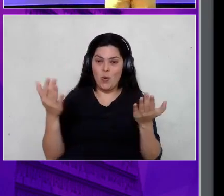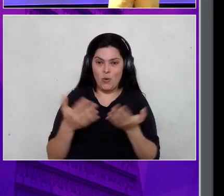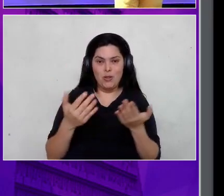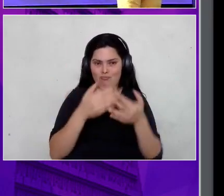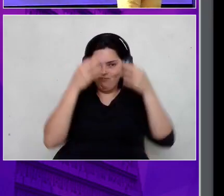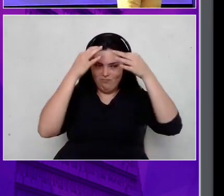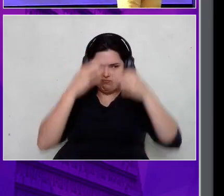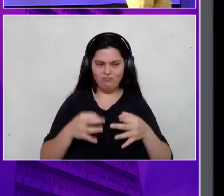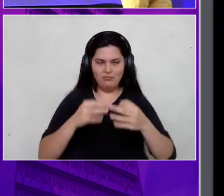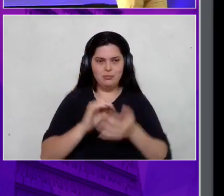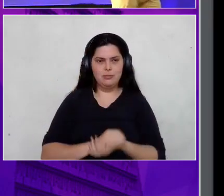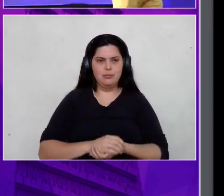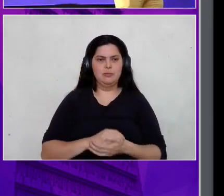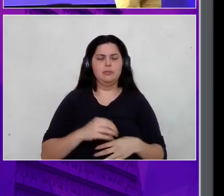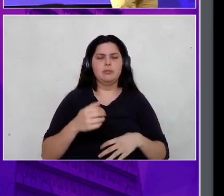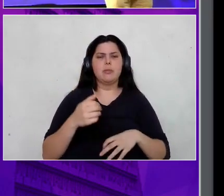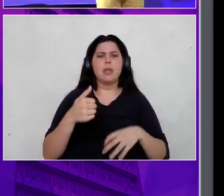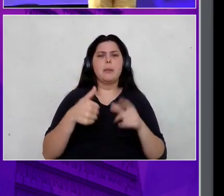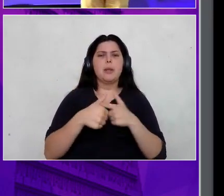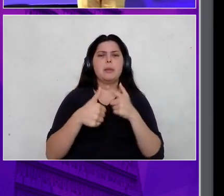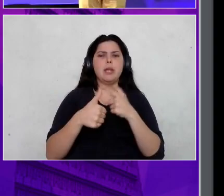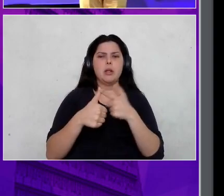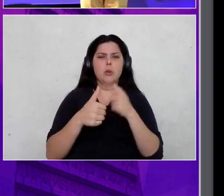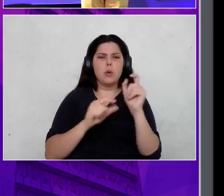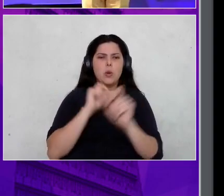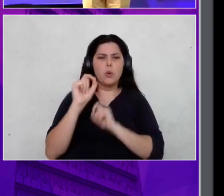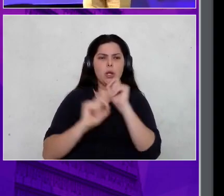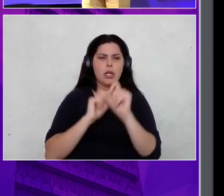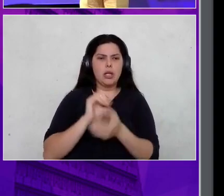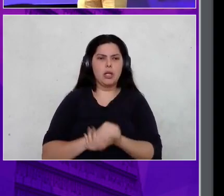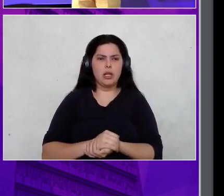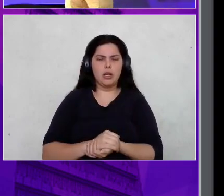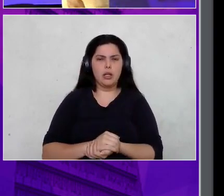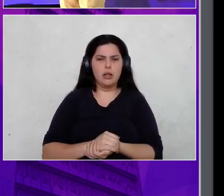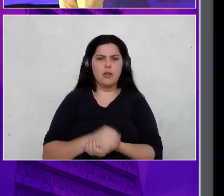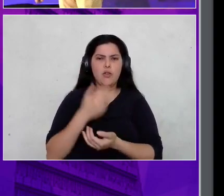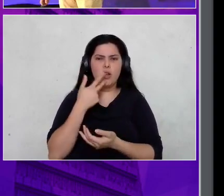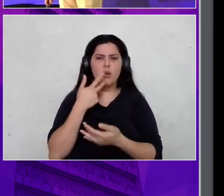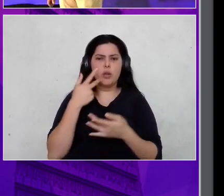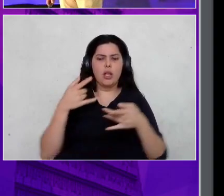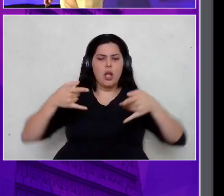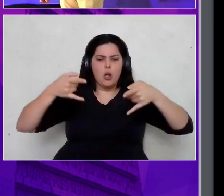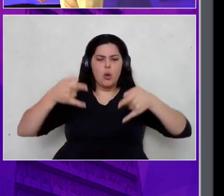O primeiro deles é o que eu chamo de quarto dos espelhos.